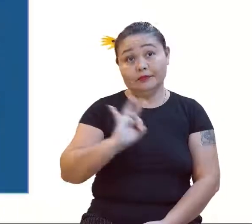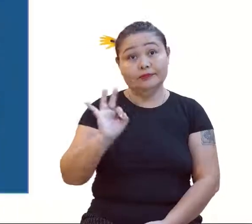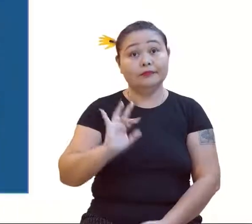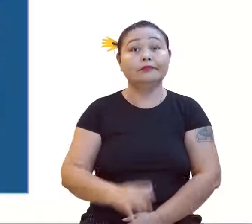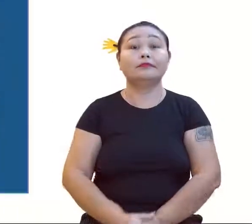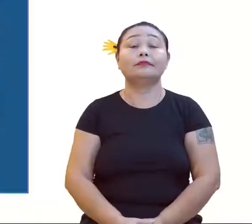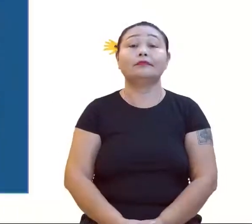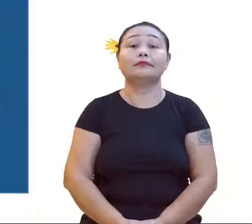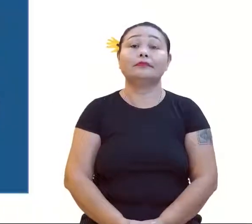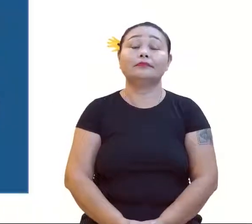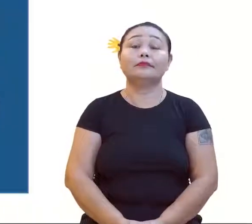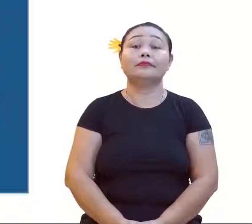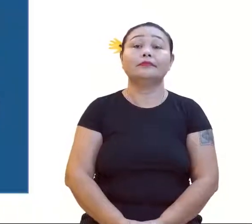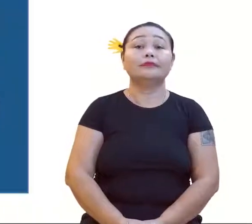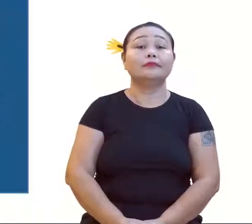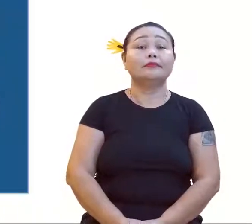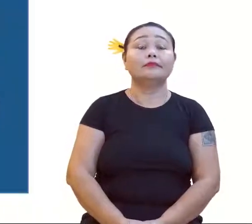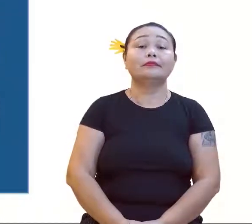Se é finita...